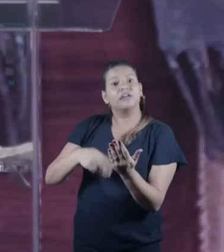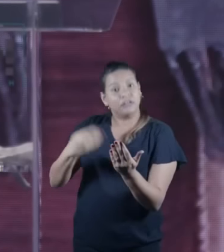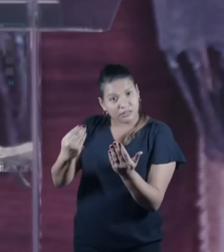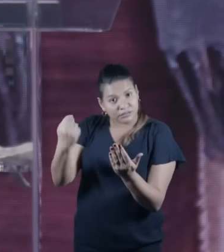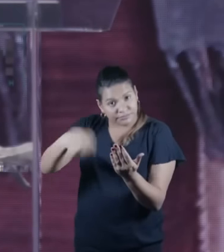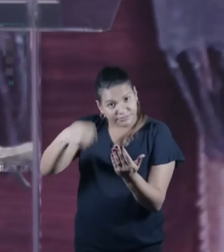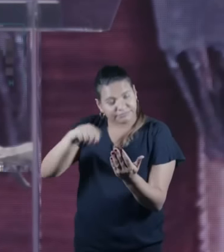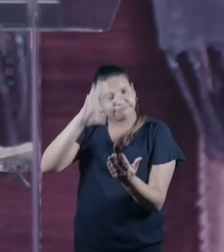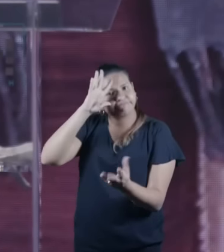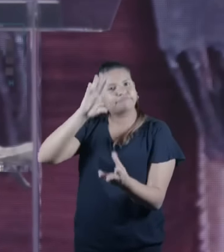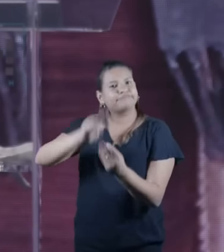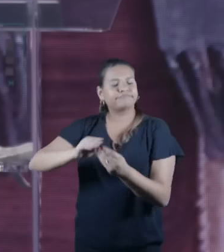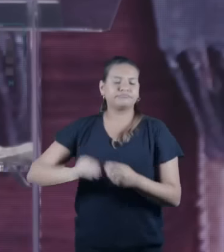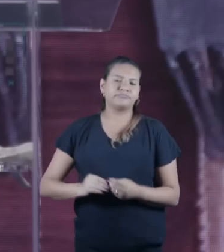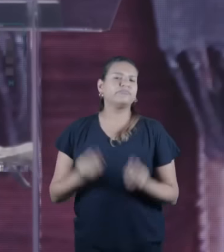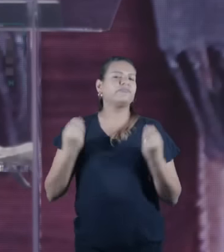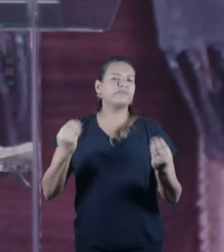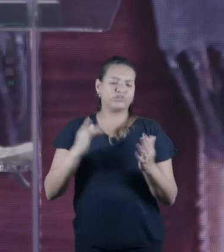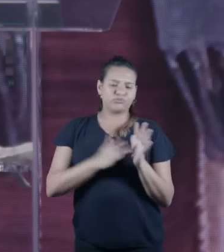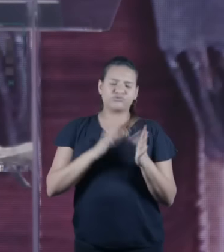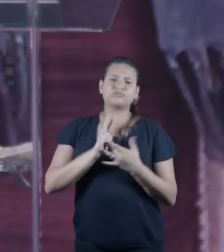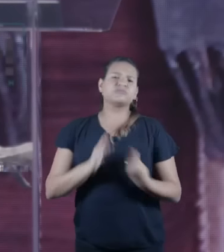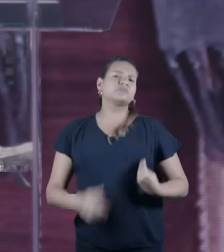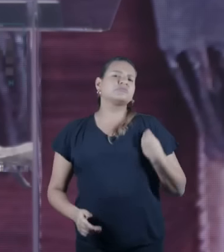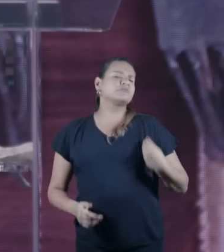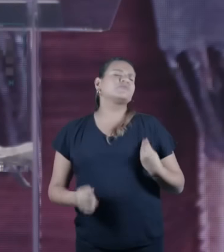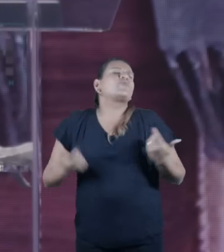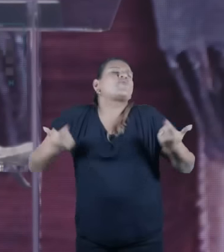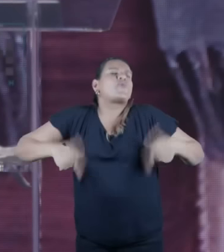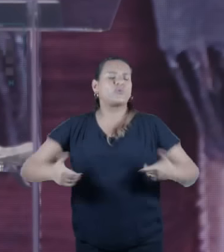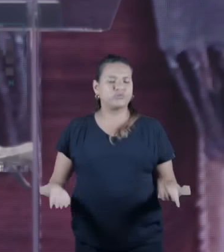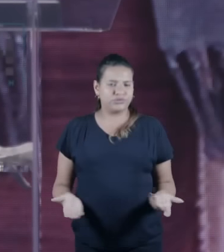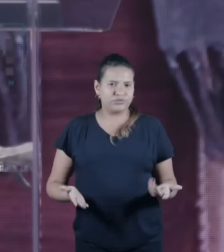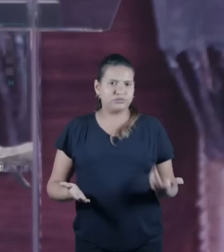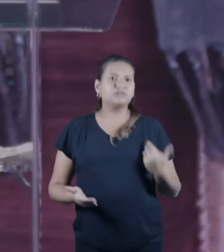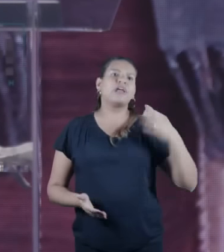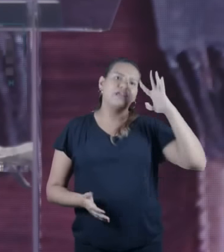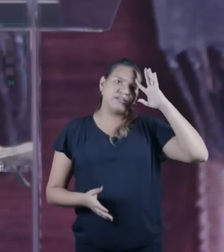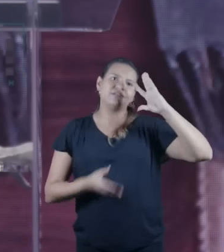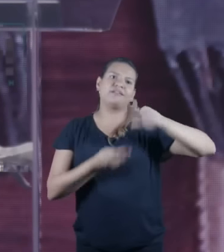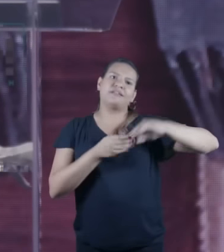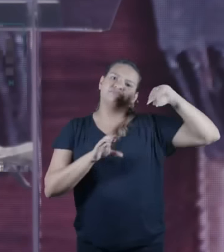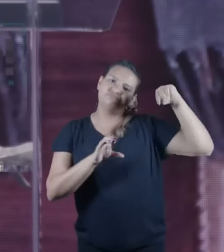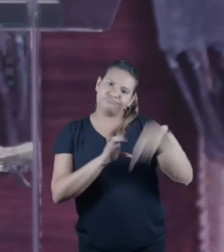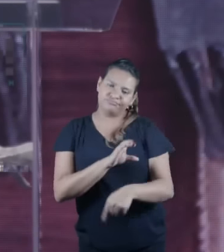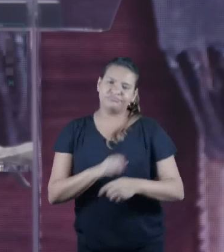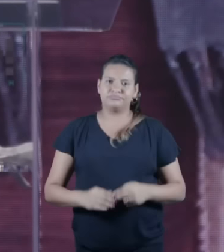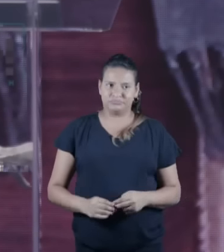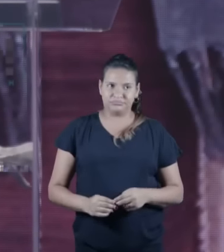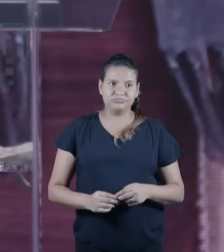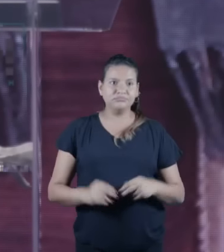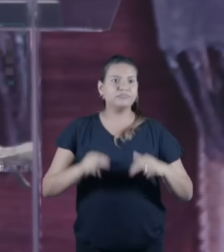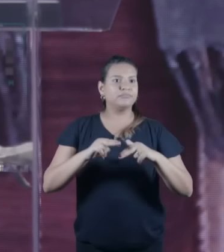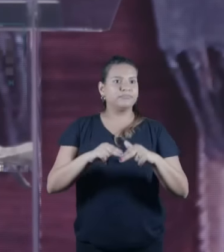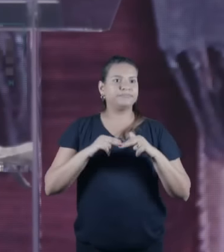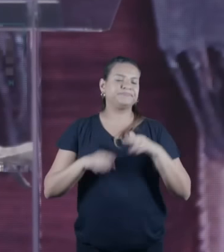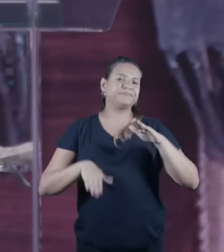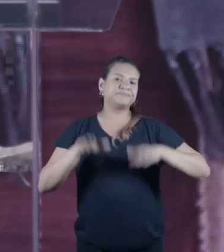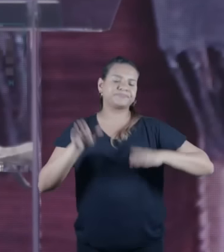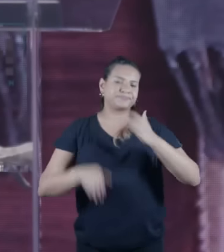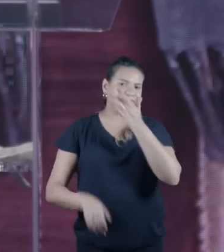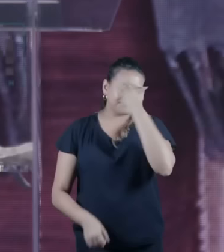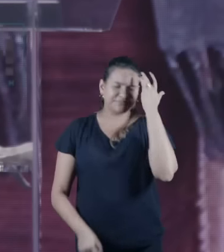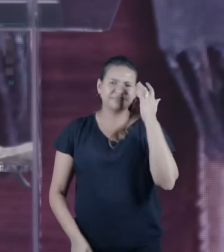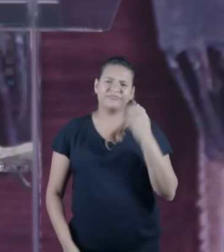vamos entender o mundo que ele viveu para entender mais a fundo e por isso quando as pessoas olham para mim e acham